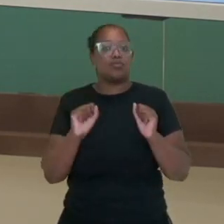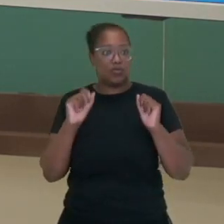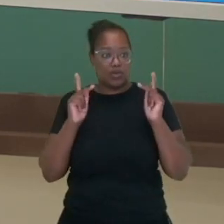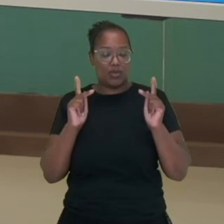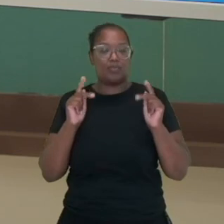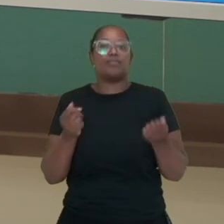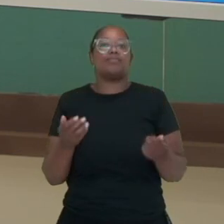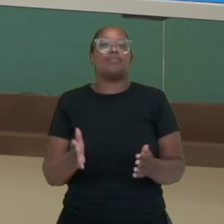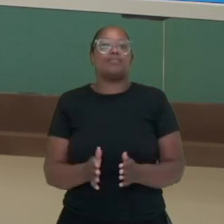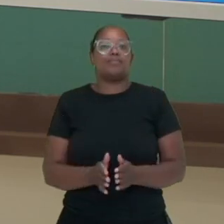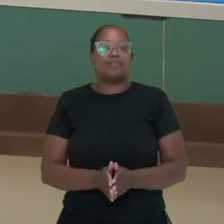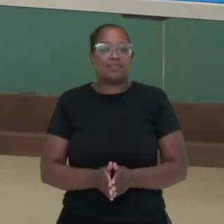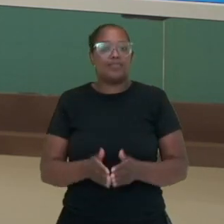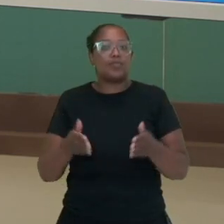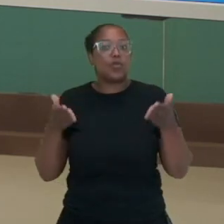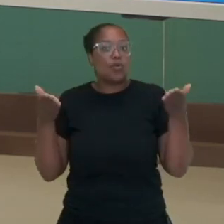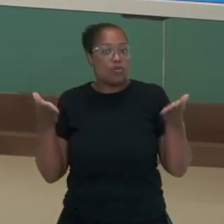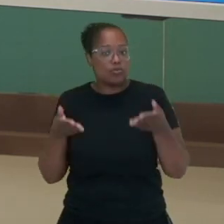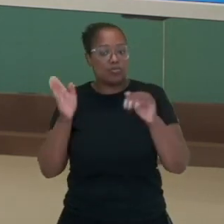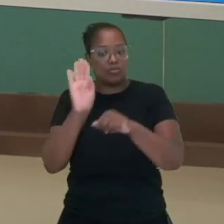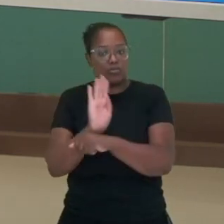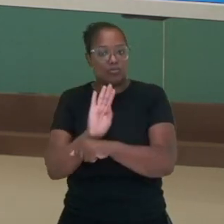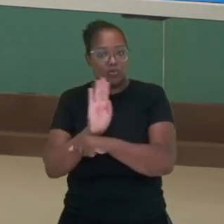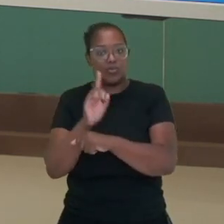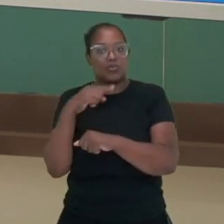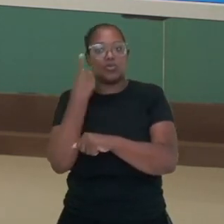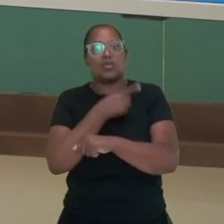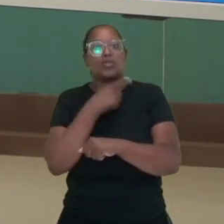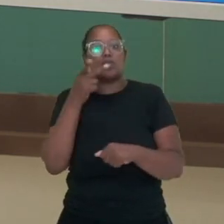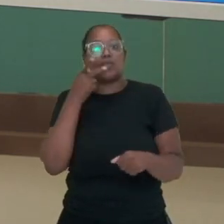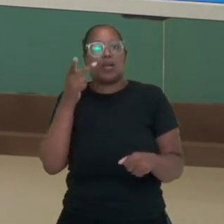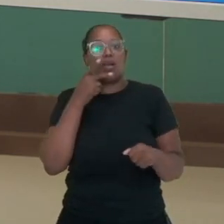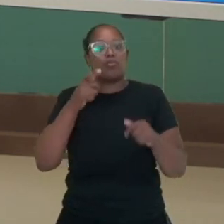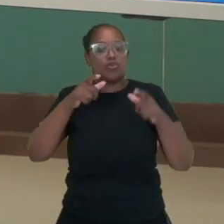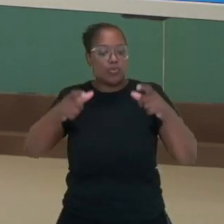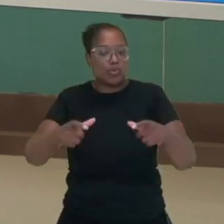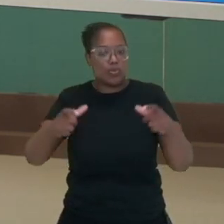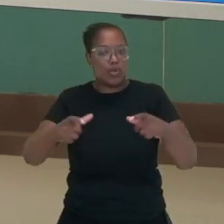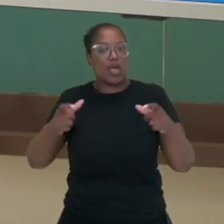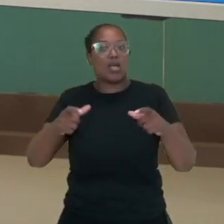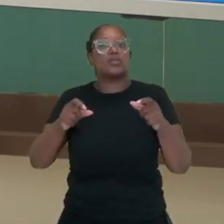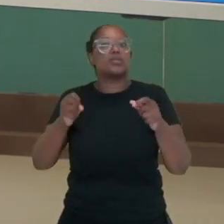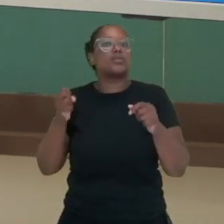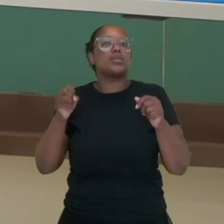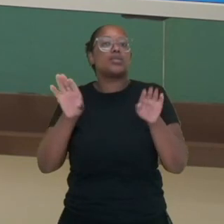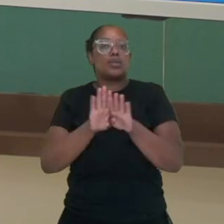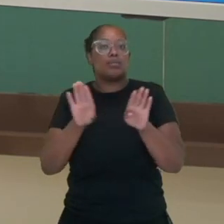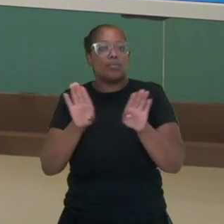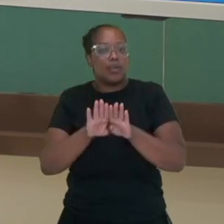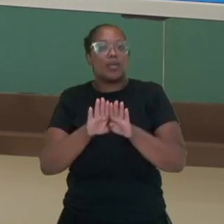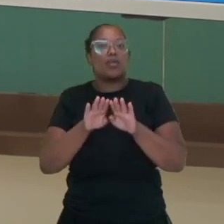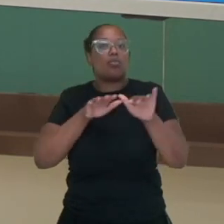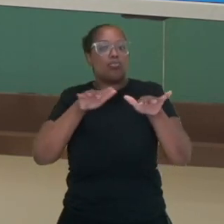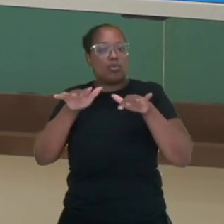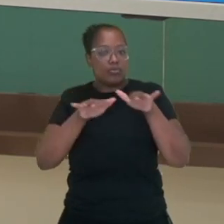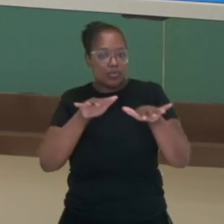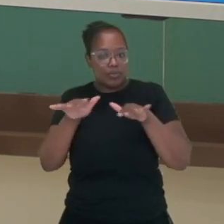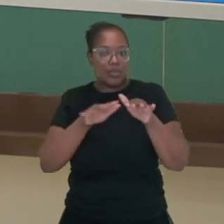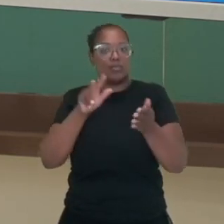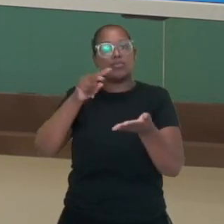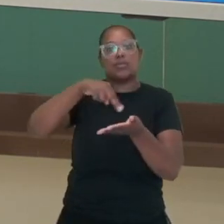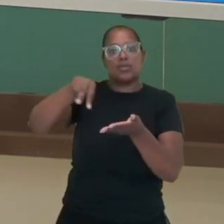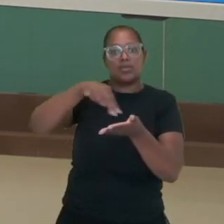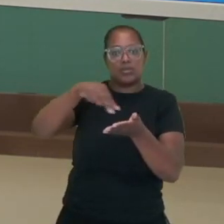pessoal? Então, nesse vídeo, nós falamos sobre o espaço, um dos elementos do movimento na